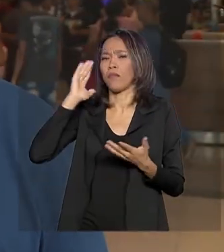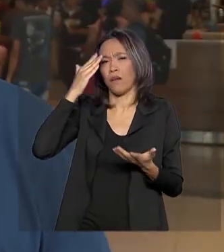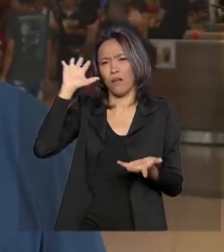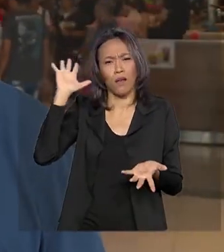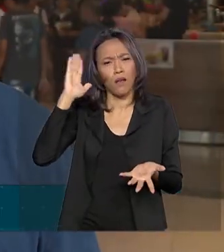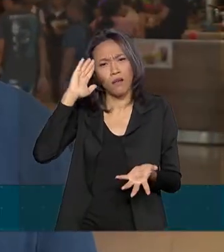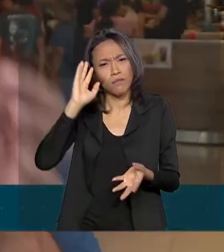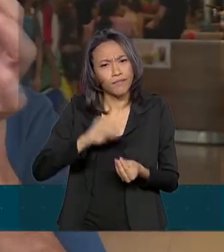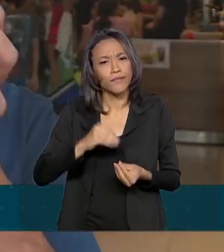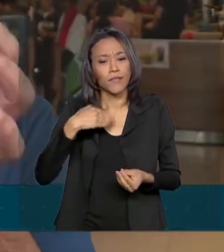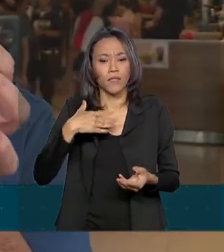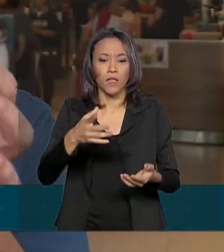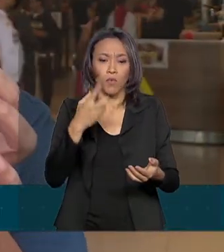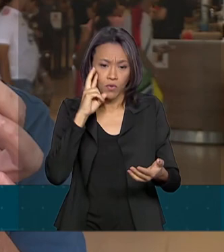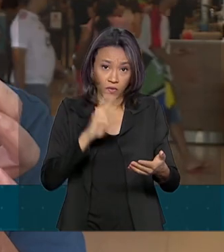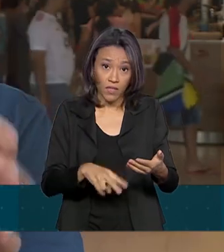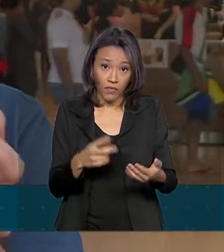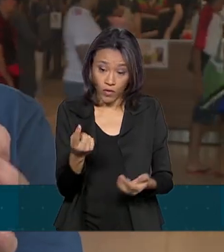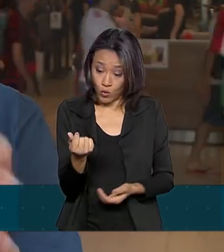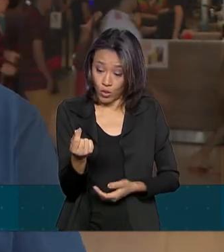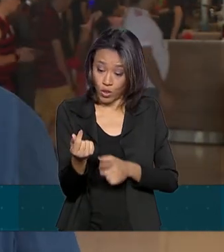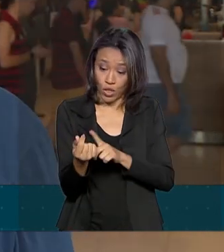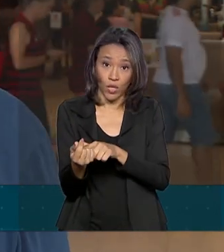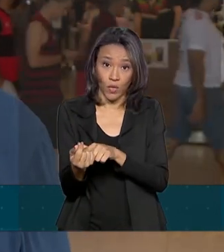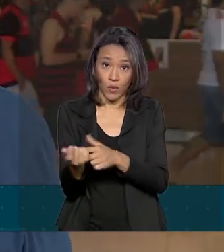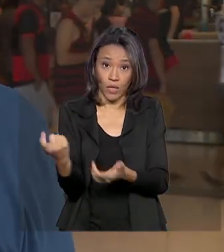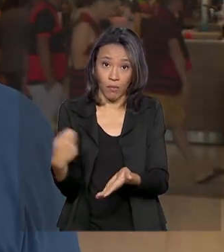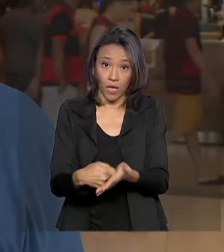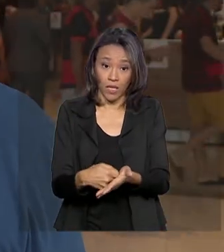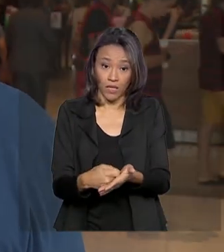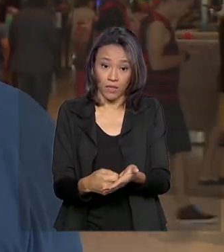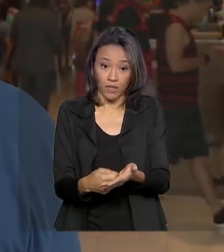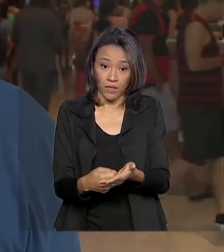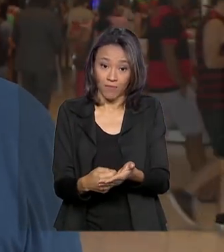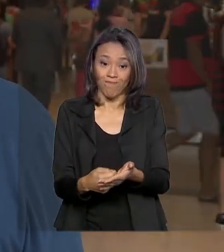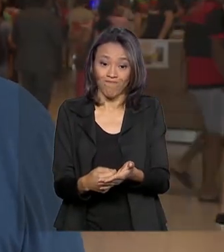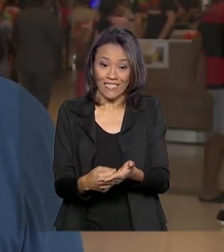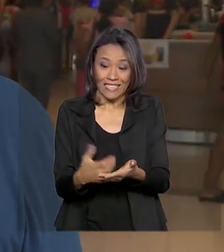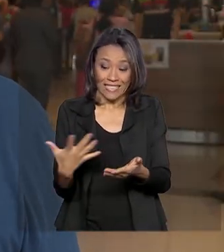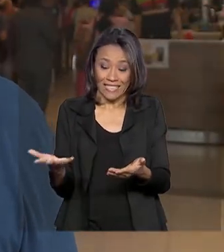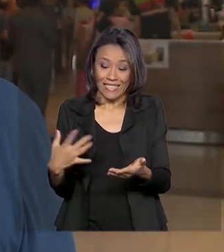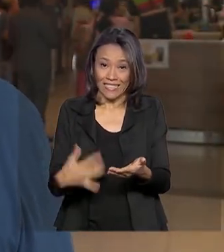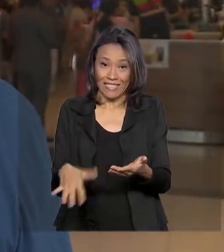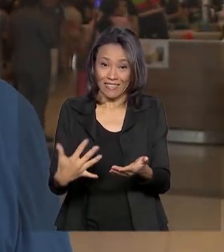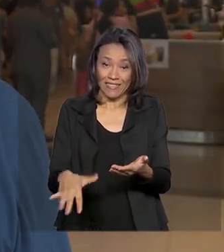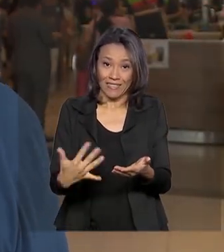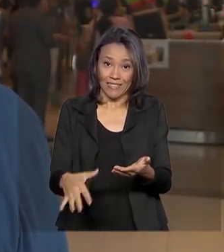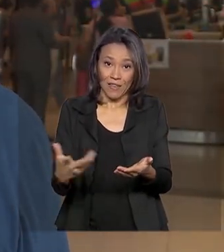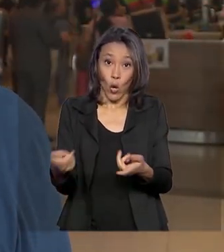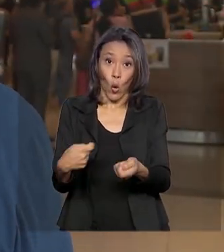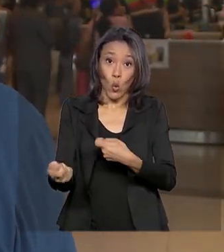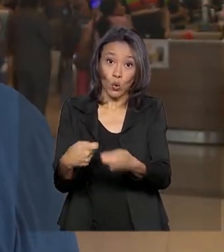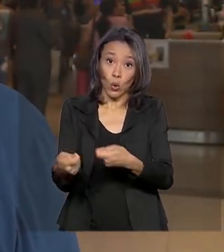Quando você vê a cor do dinheiro que você está pagando, você dá mais importância para controlar os seus gastos. bem